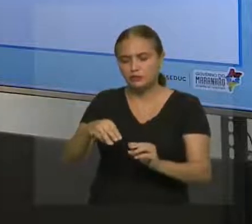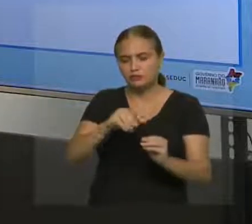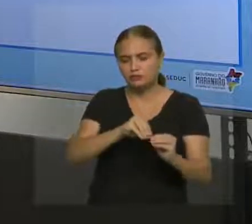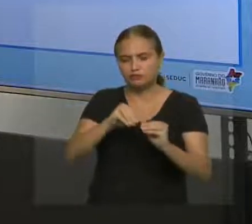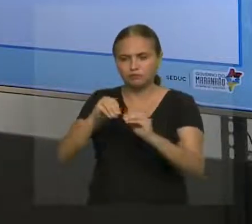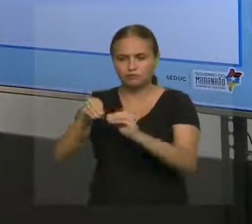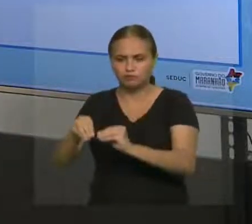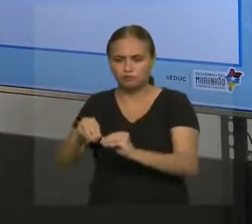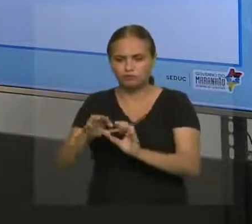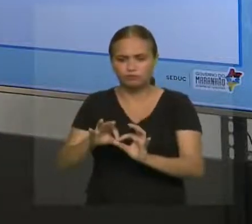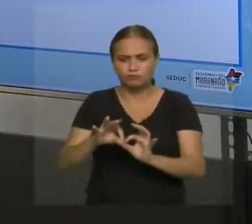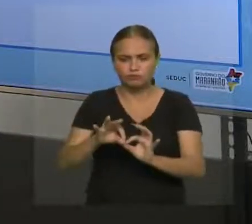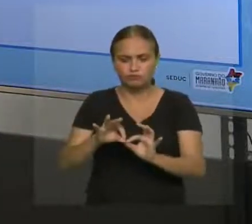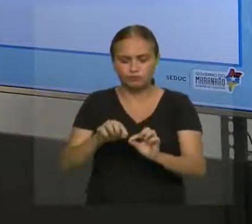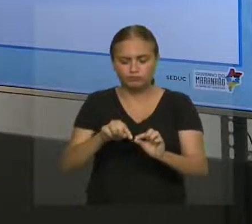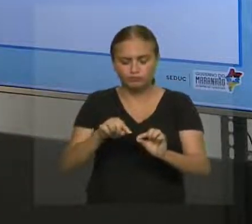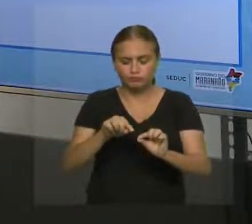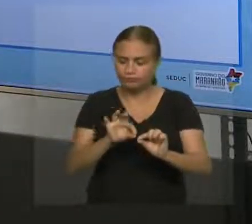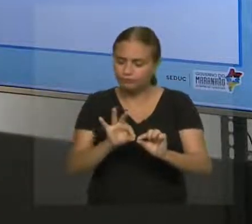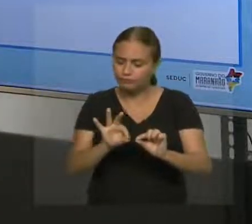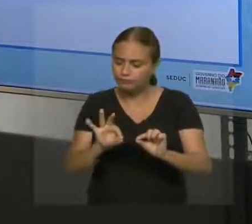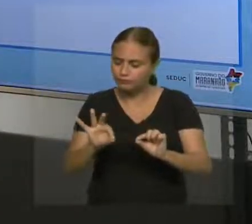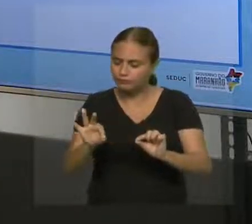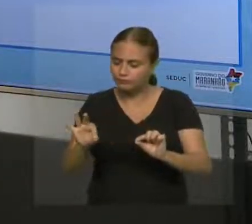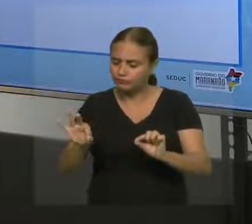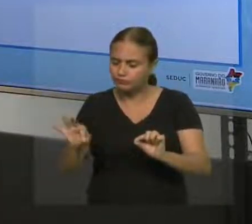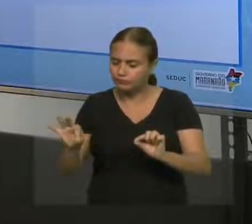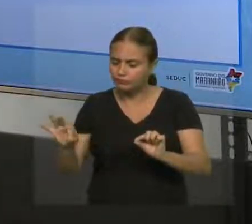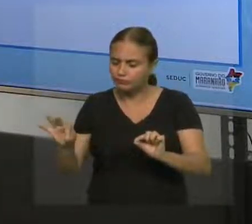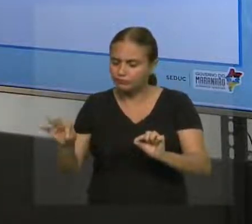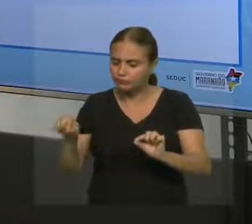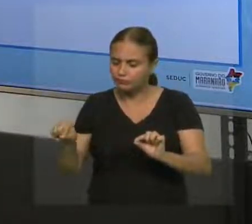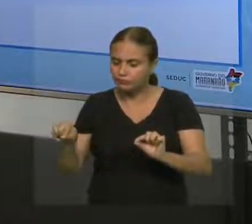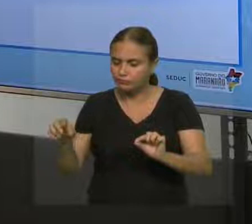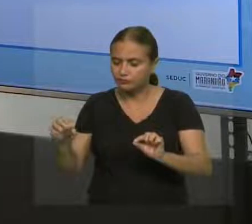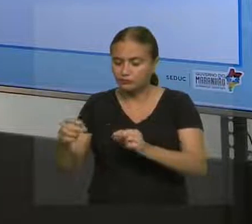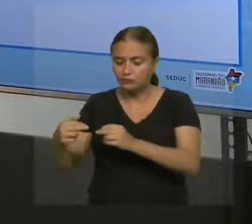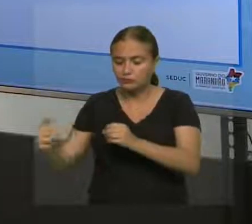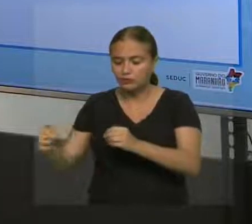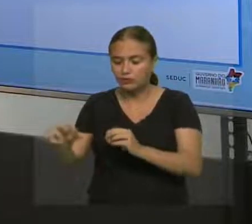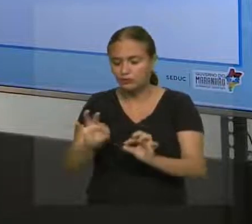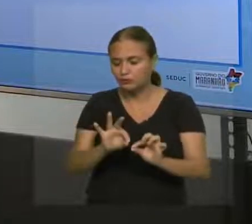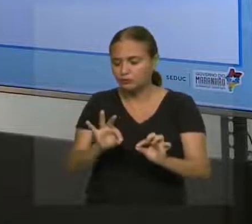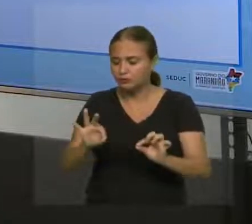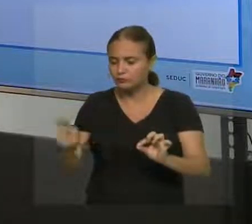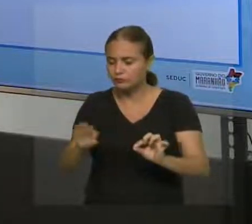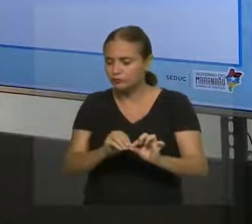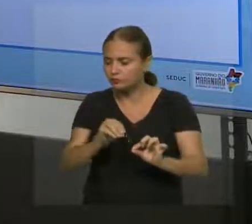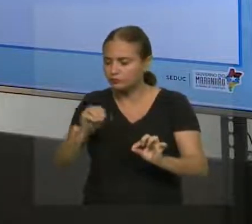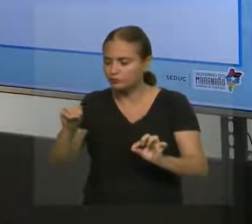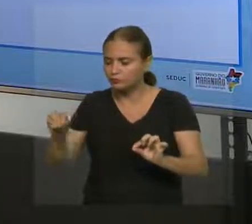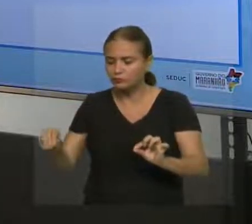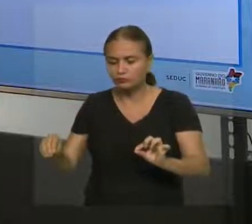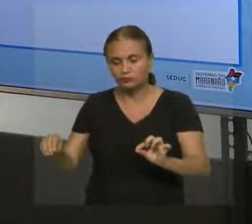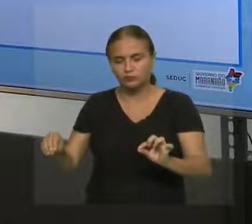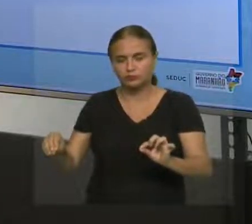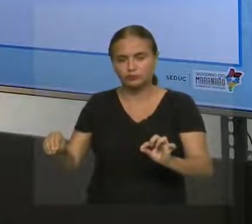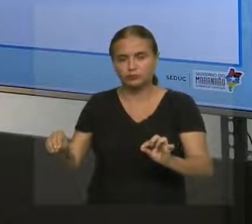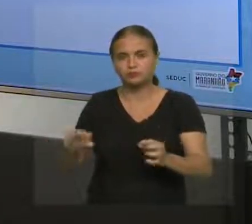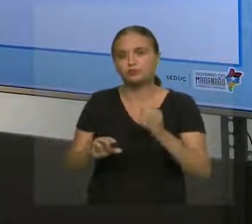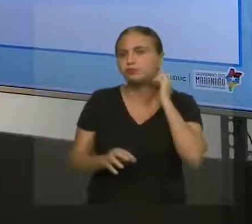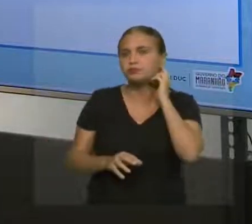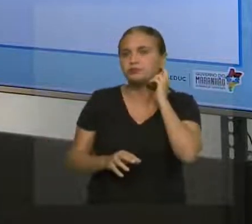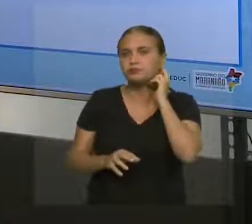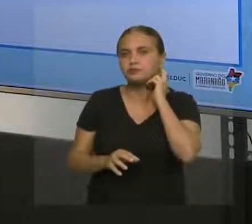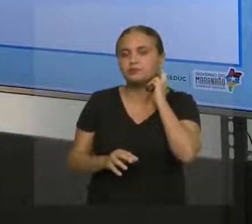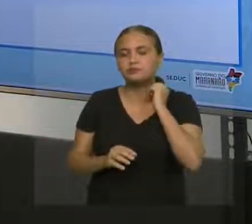é a distância inicial da bola para o objeto, que foi o deslocamento dela. Então, o deslocamento é um pouco diferente de caminho percorrido.